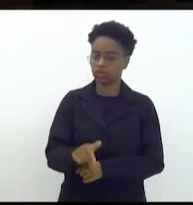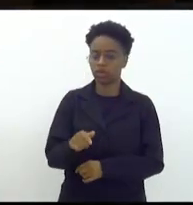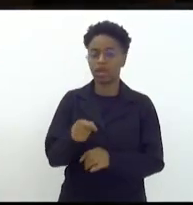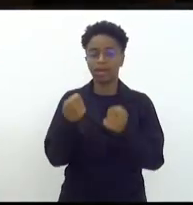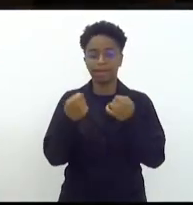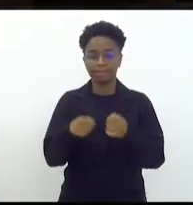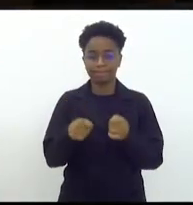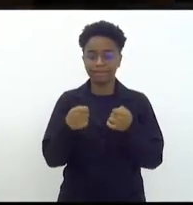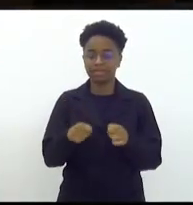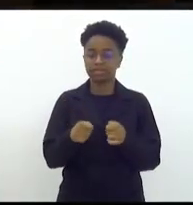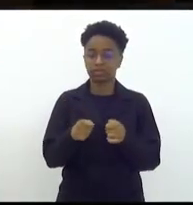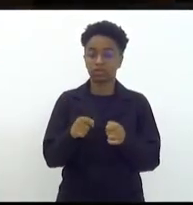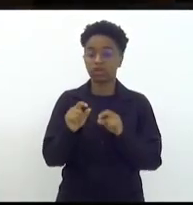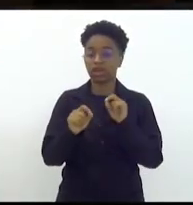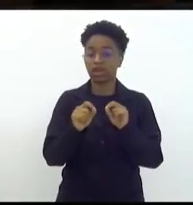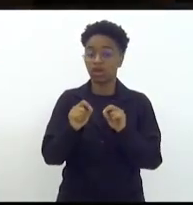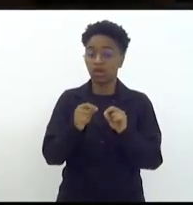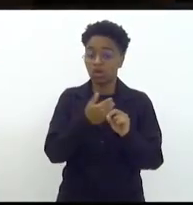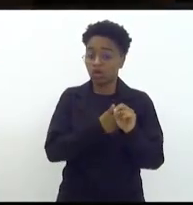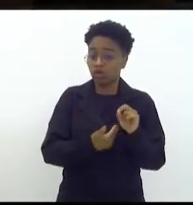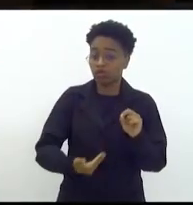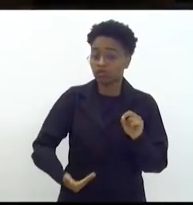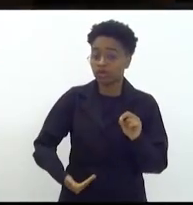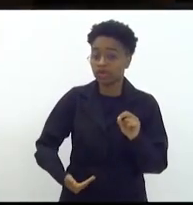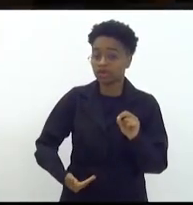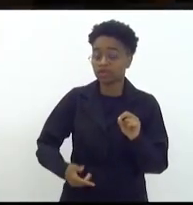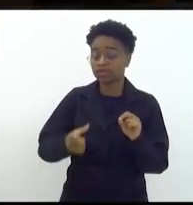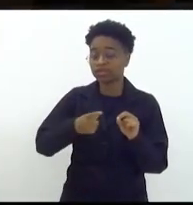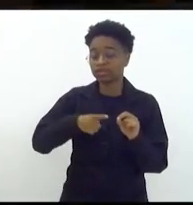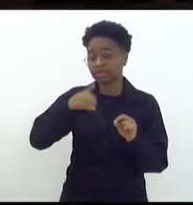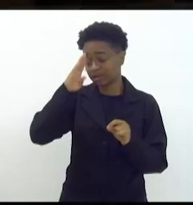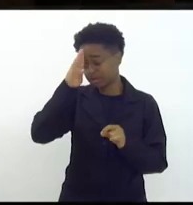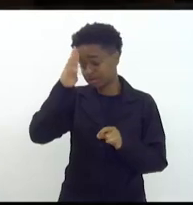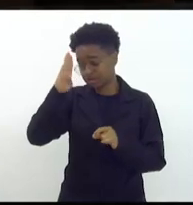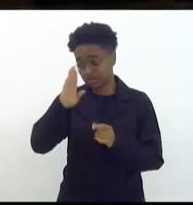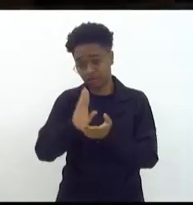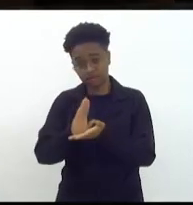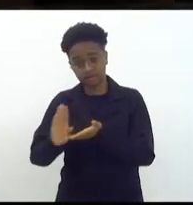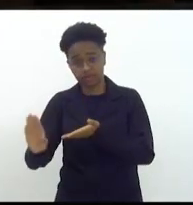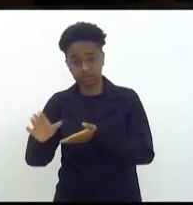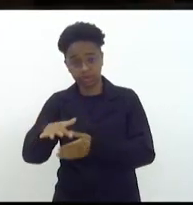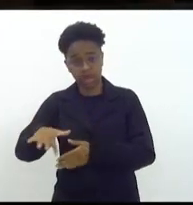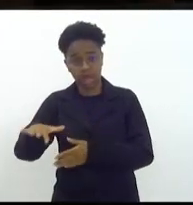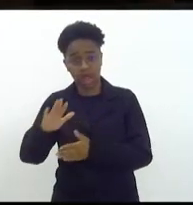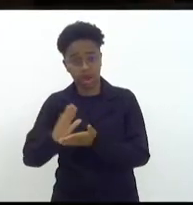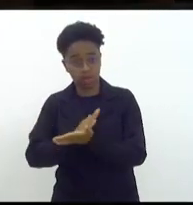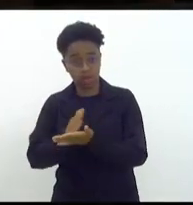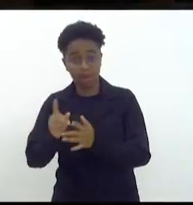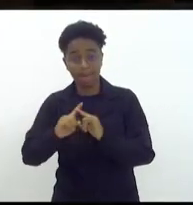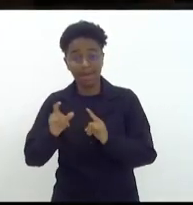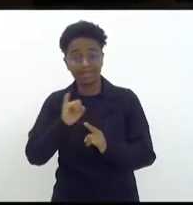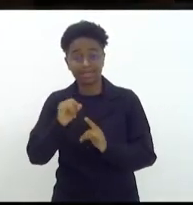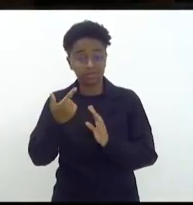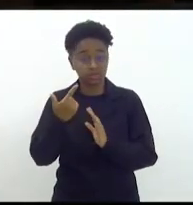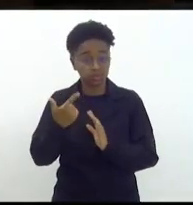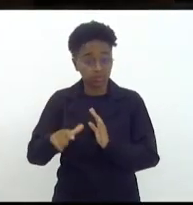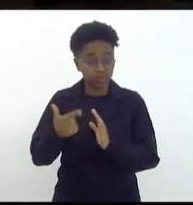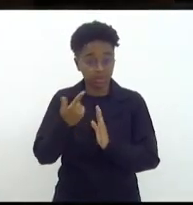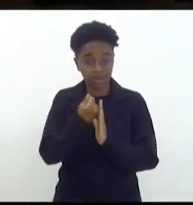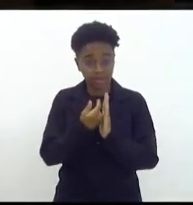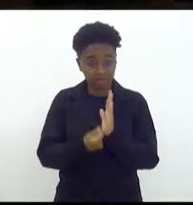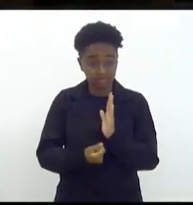prioridade de um governo é investimento em determinadas áreas se não há investimento e orçamento para a área de